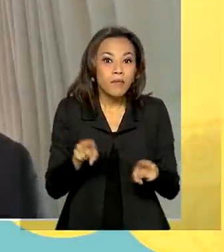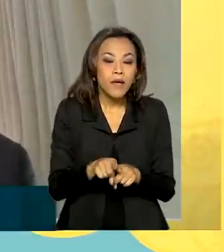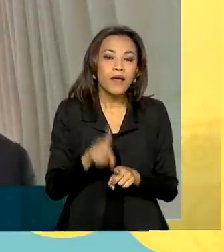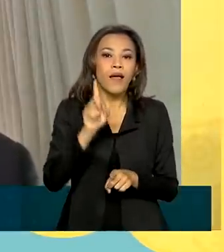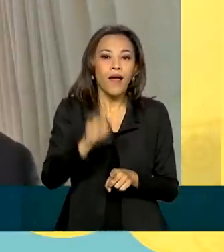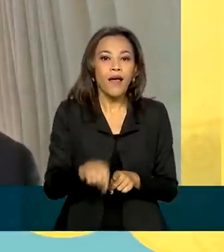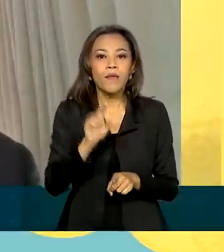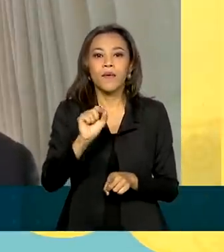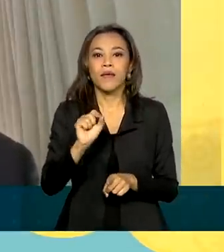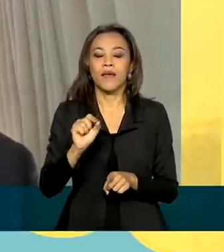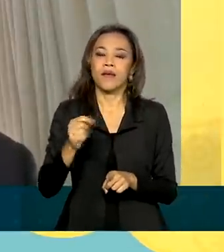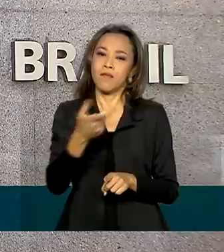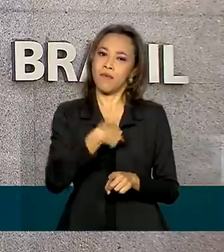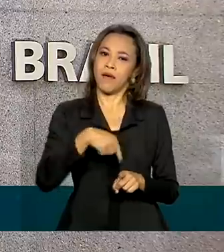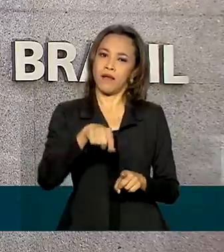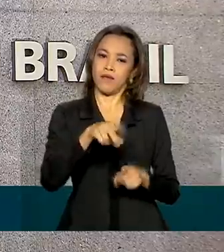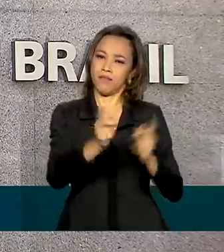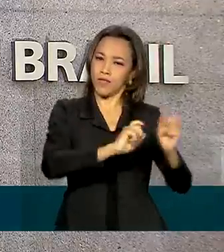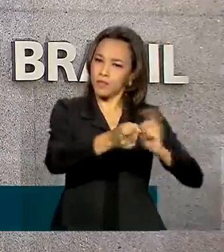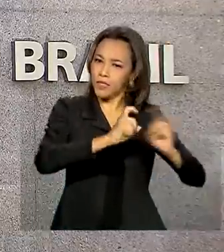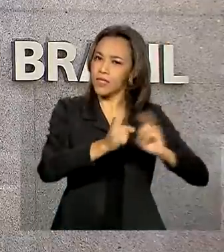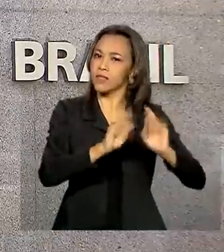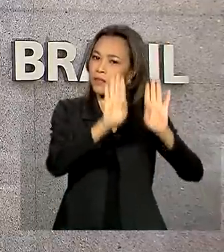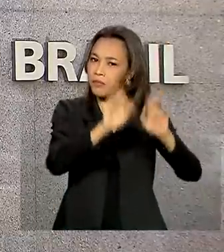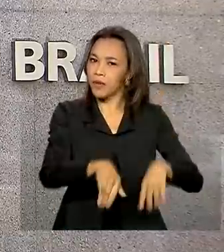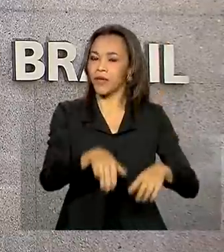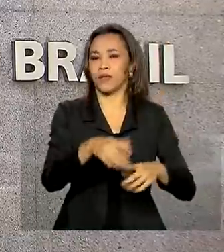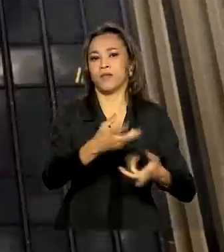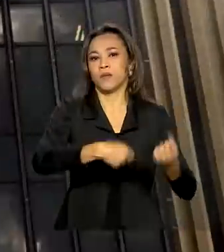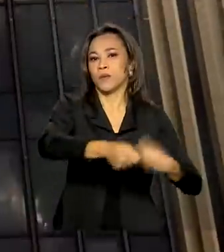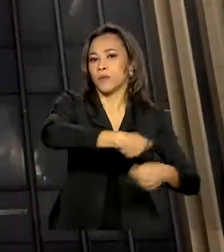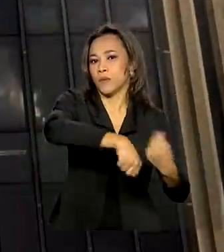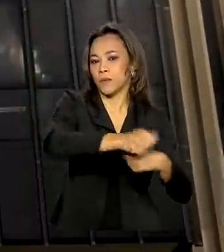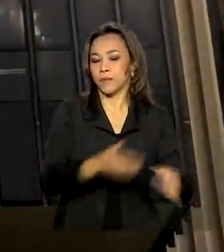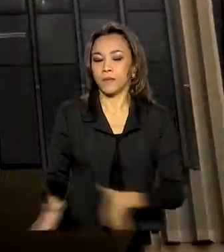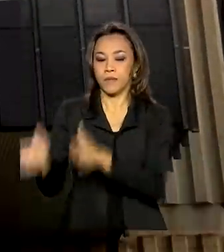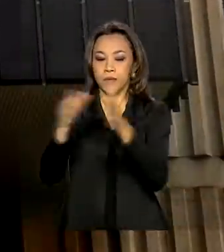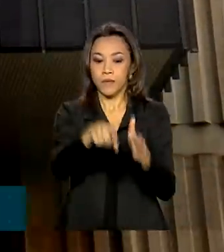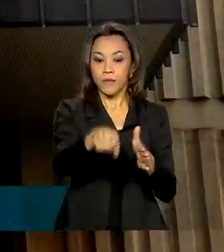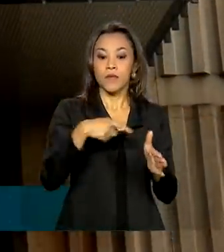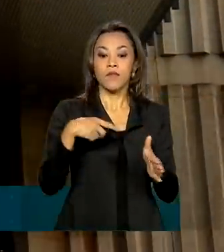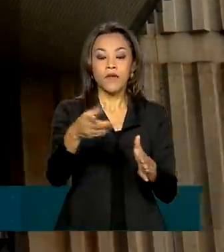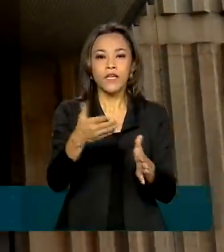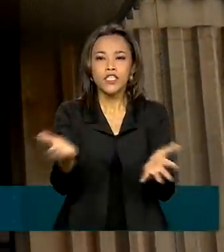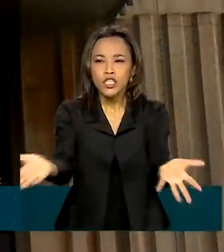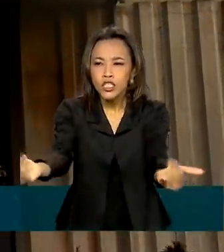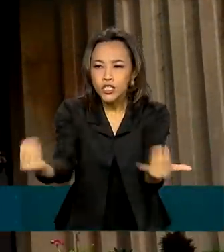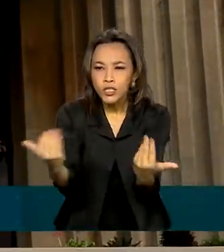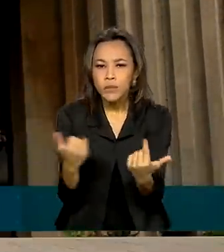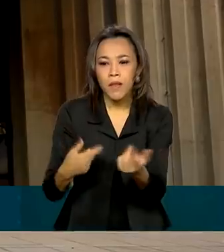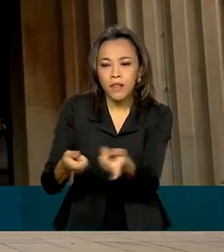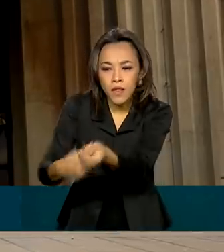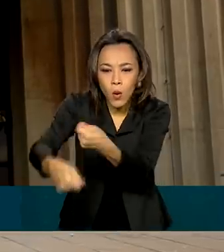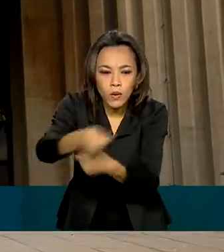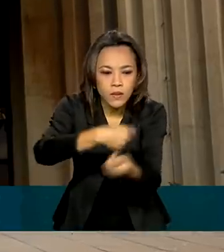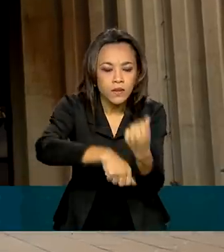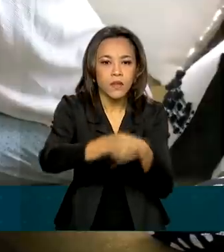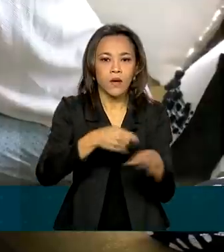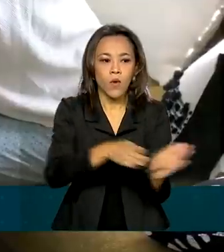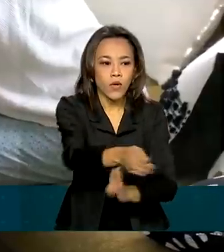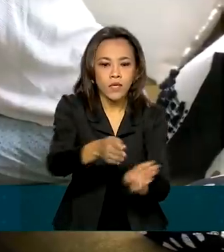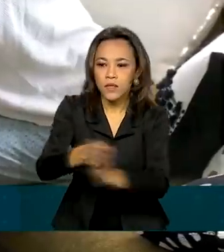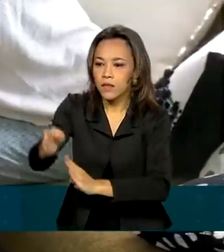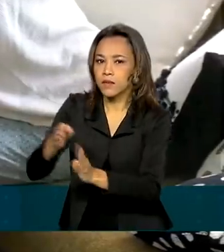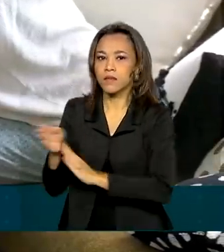a eficiência do sistema financeiro nacional. O Banco Central vem promovendo mutirões de renegociação de dívidas e orientação financeira,